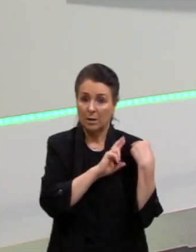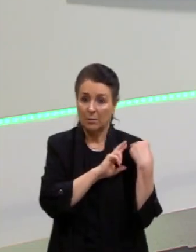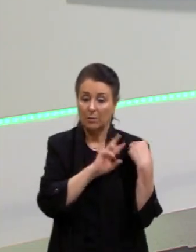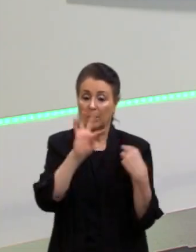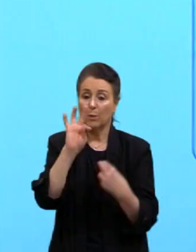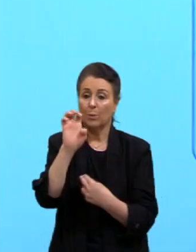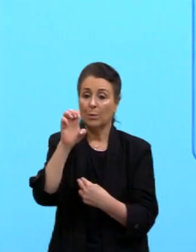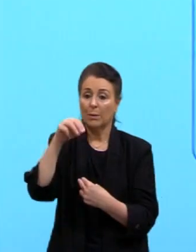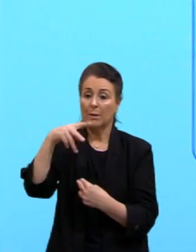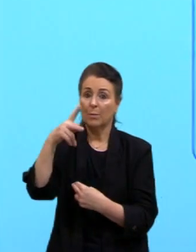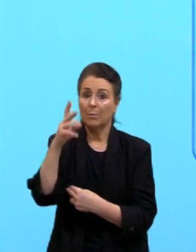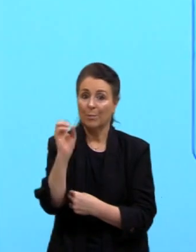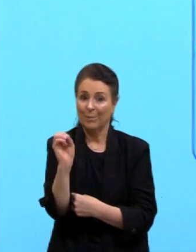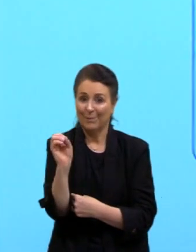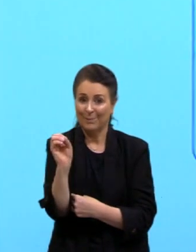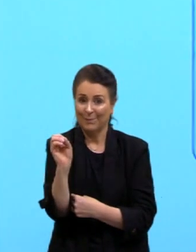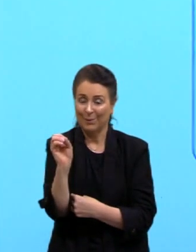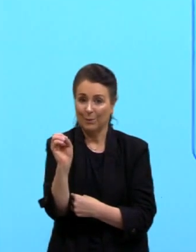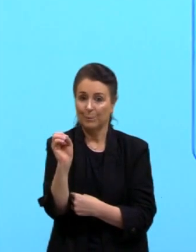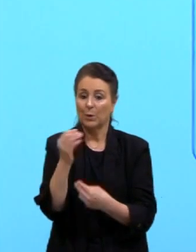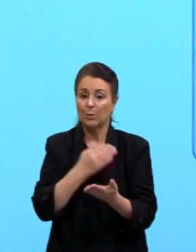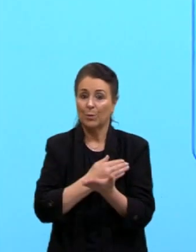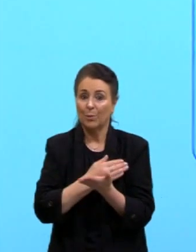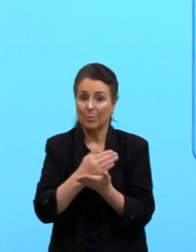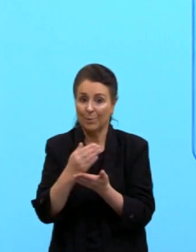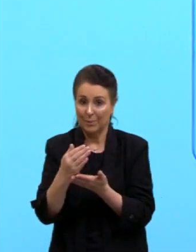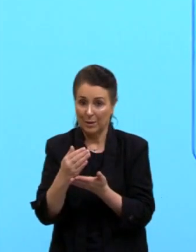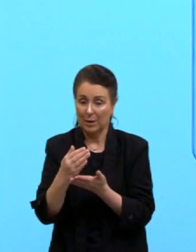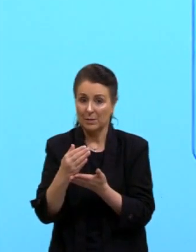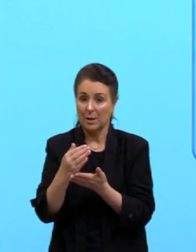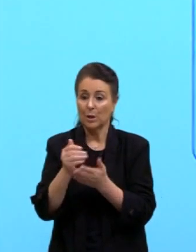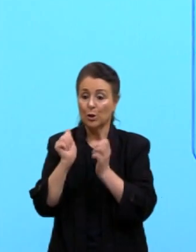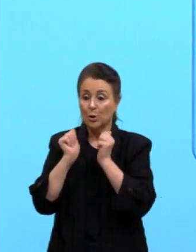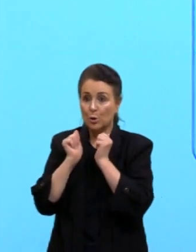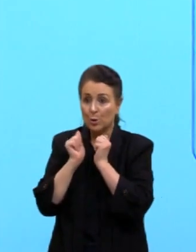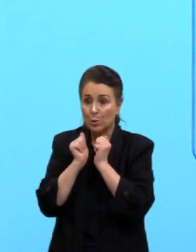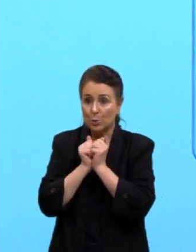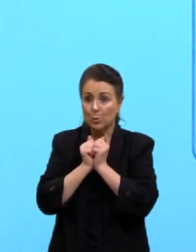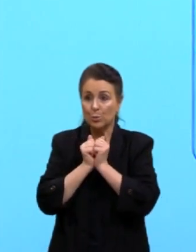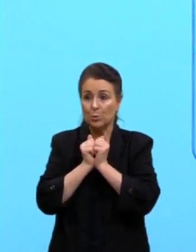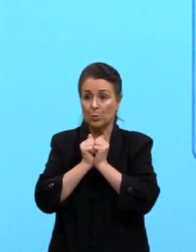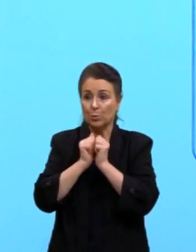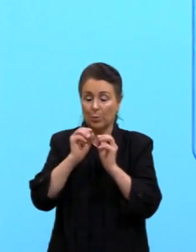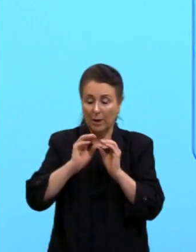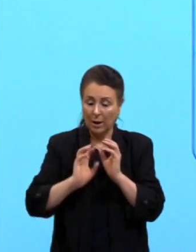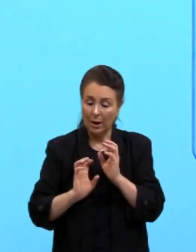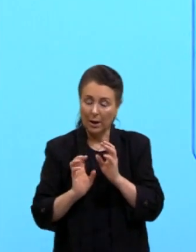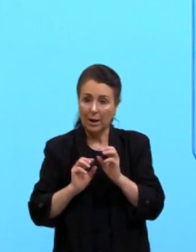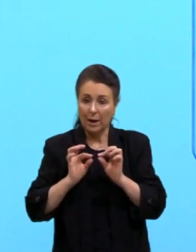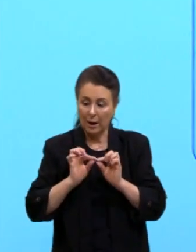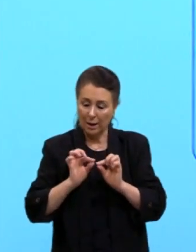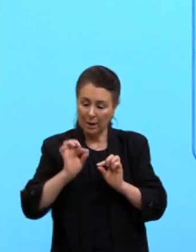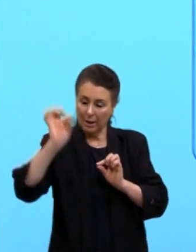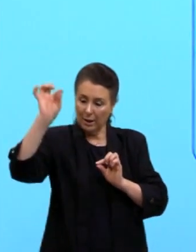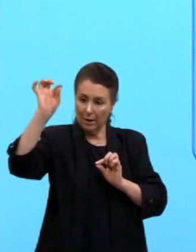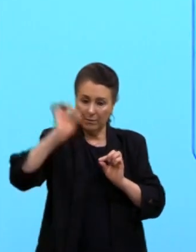temos a formação dessa massa de ar, ela vai carregar no seu DNA, na sua gênese, de onde ela veio,